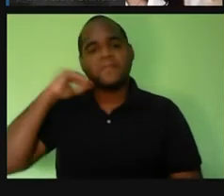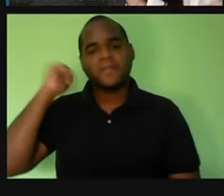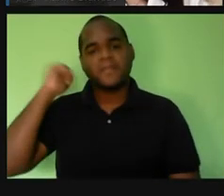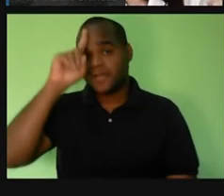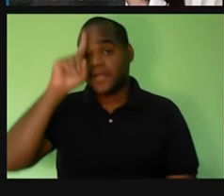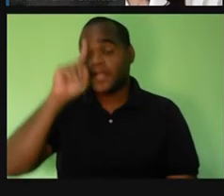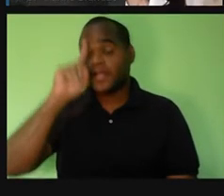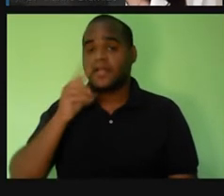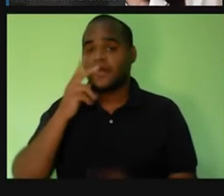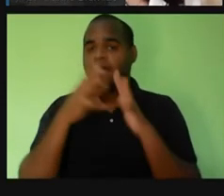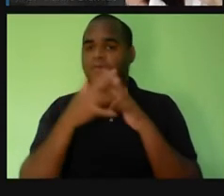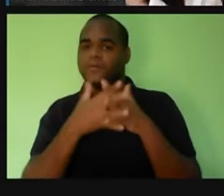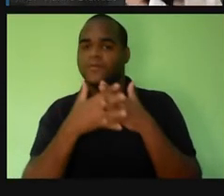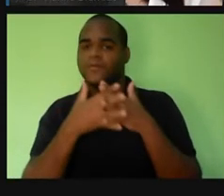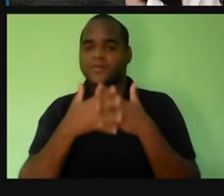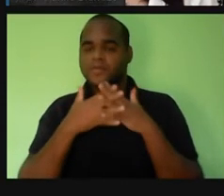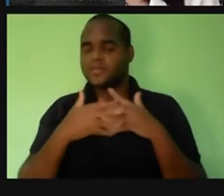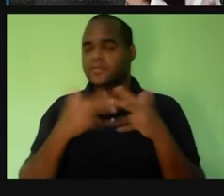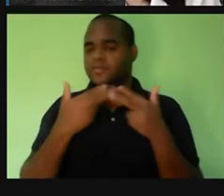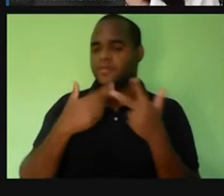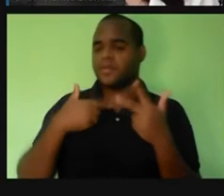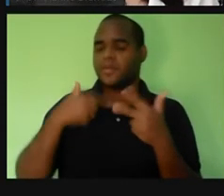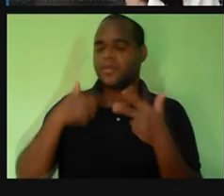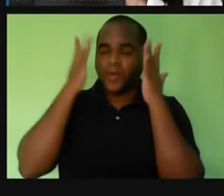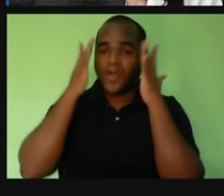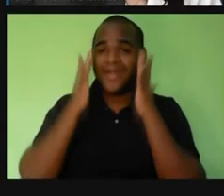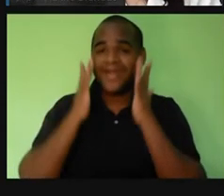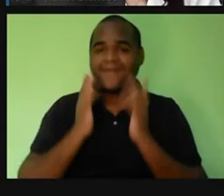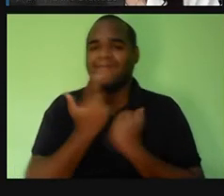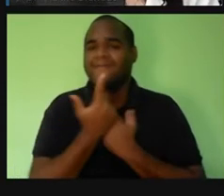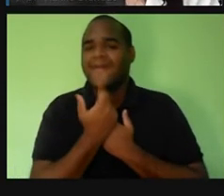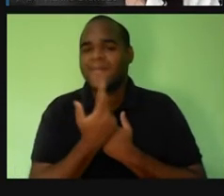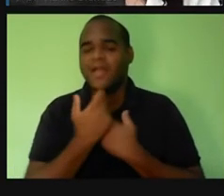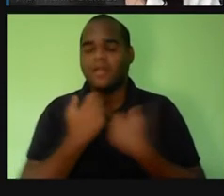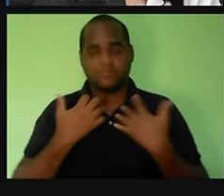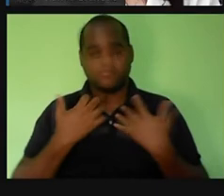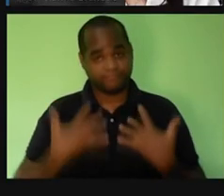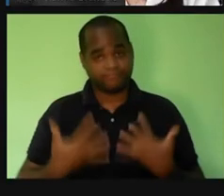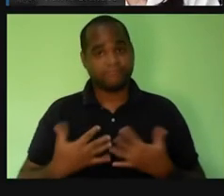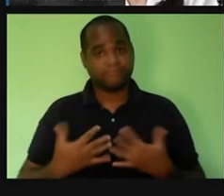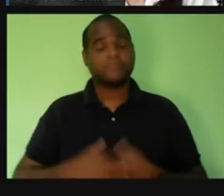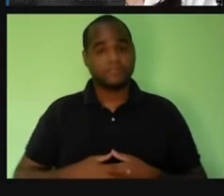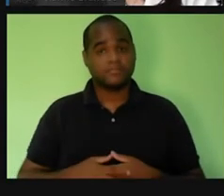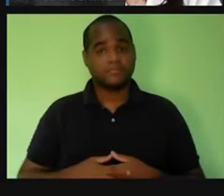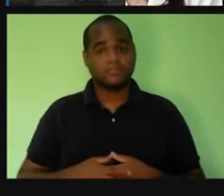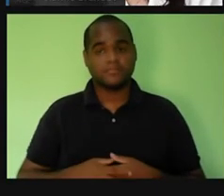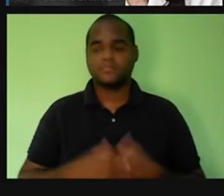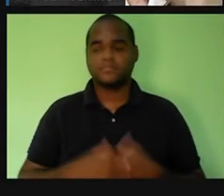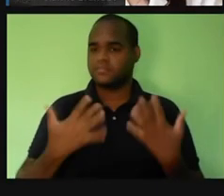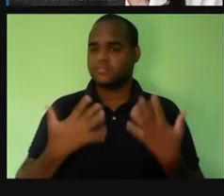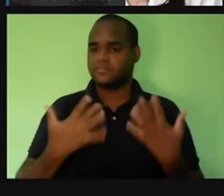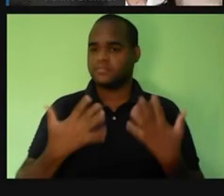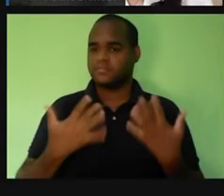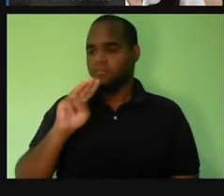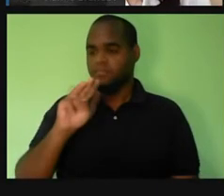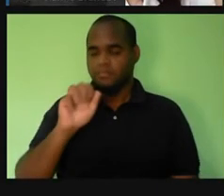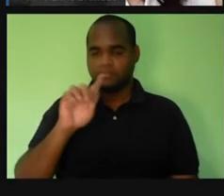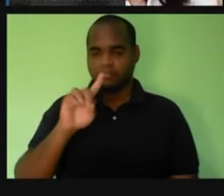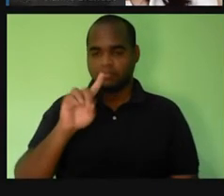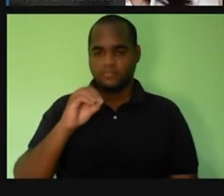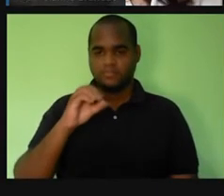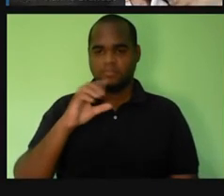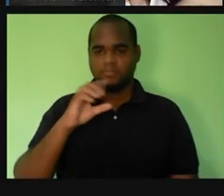roupas, por suor, pelo sangue, certo? E aí, Oswaldo Cruz, né? Junto com outros